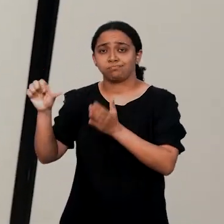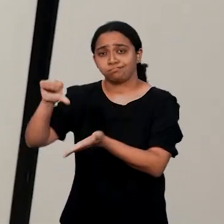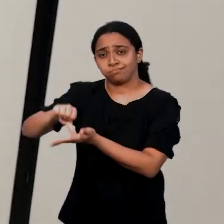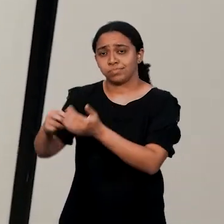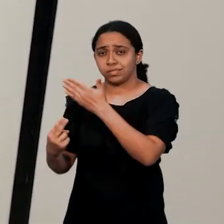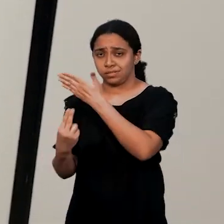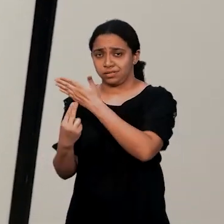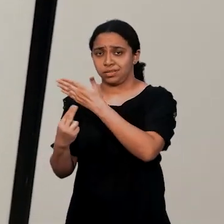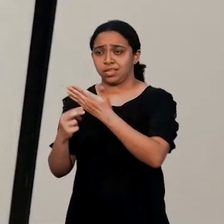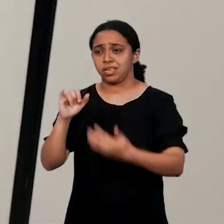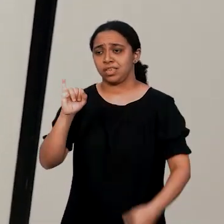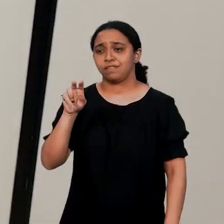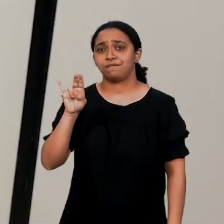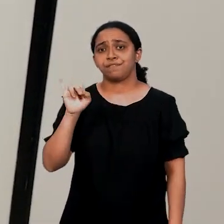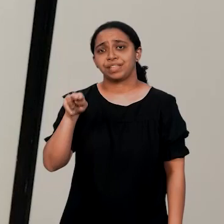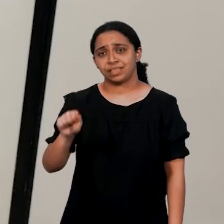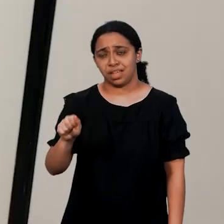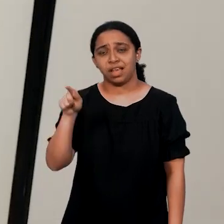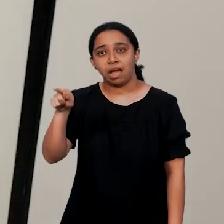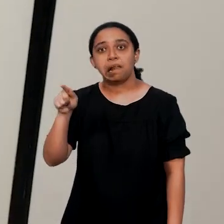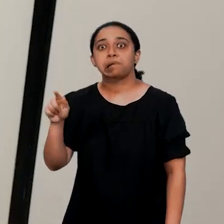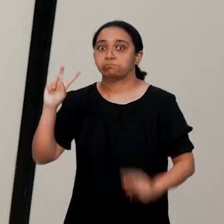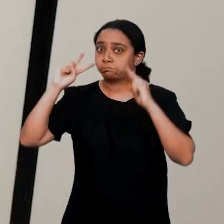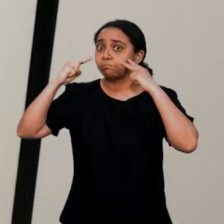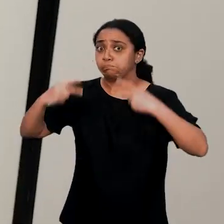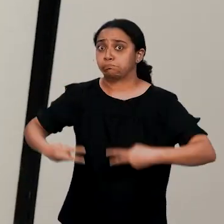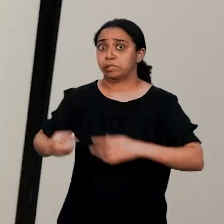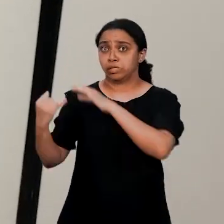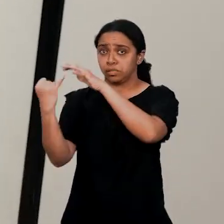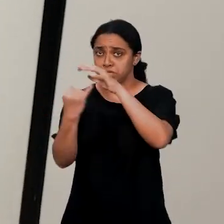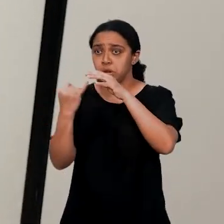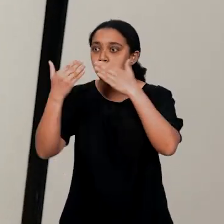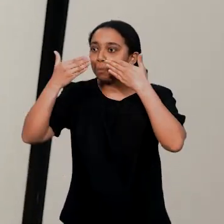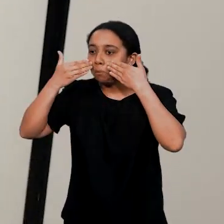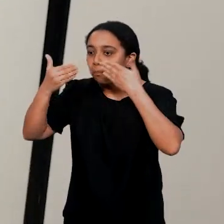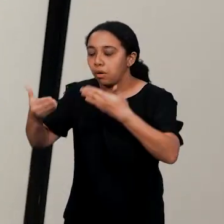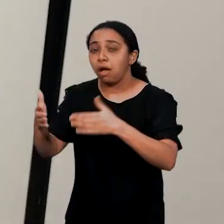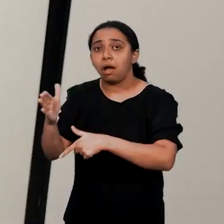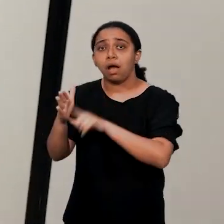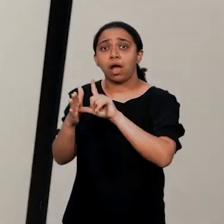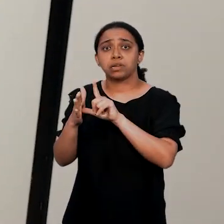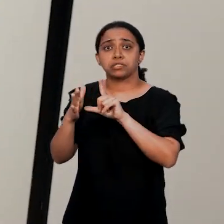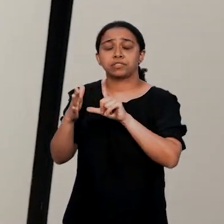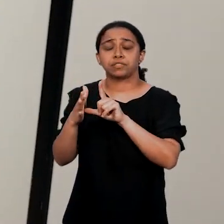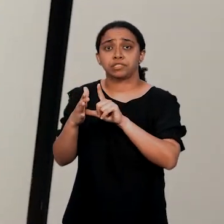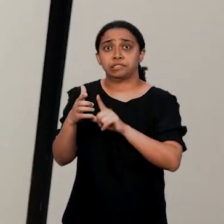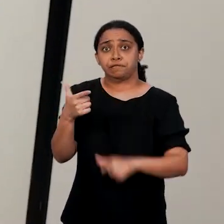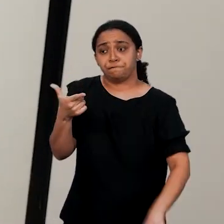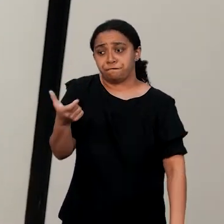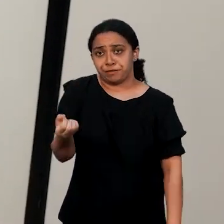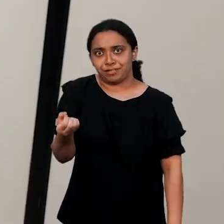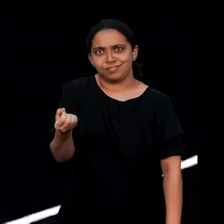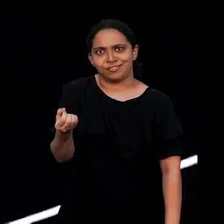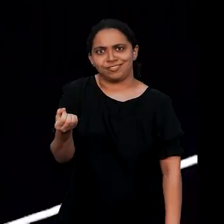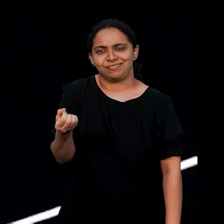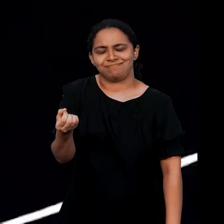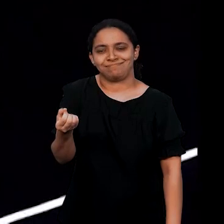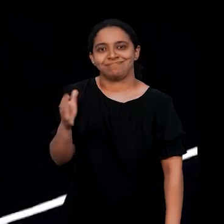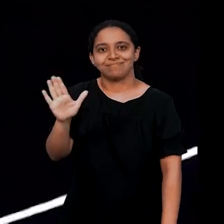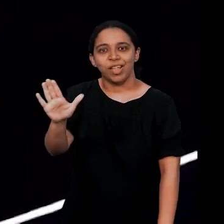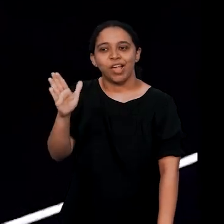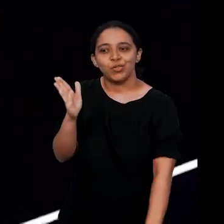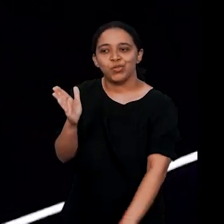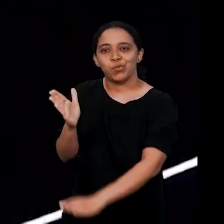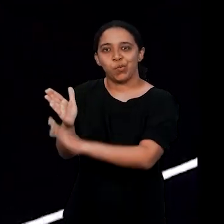Campus Timon, Ivna Lohana. Ela teve reconhecimento internacional antes de completar 20 anos de